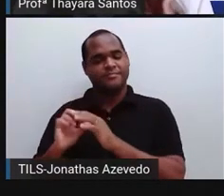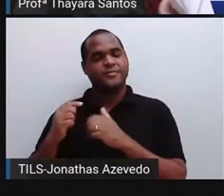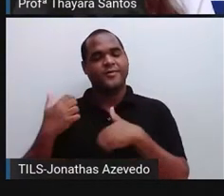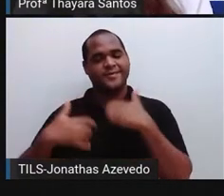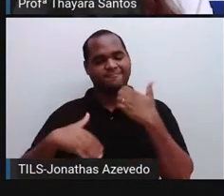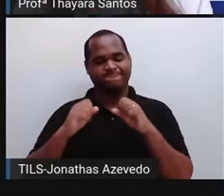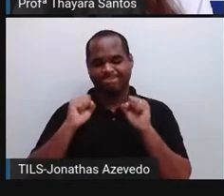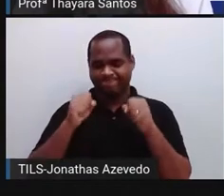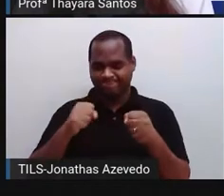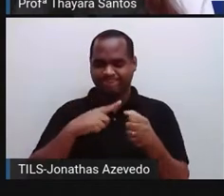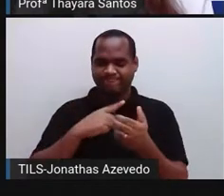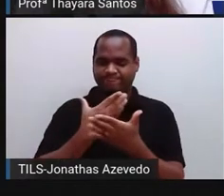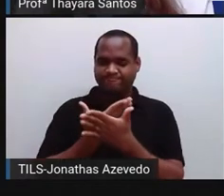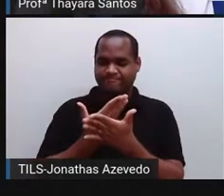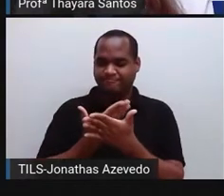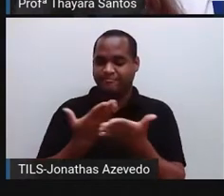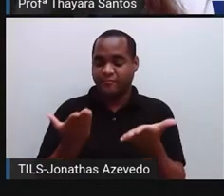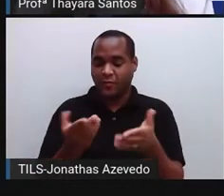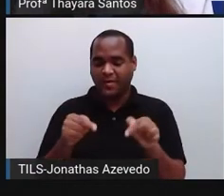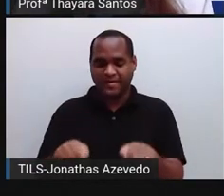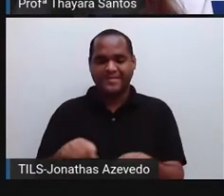continuar estudando isso aqui nessa aula.